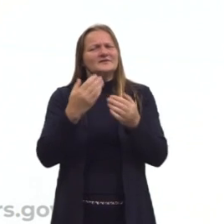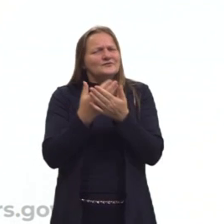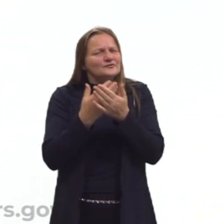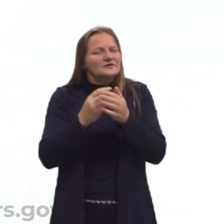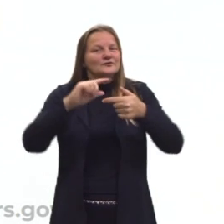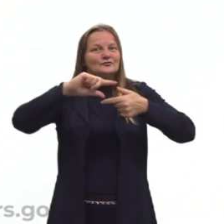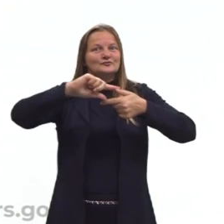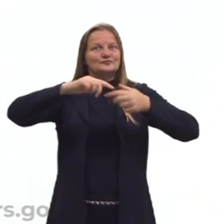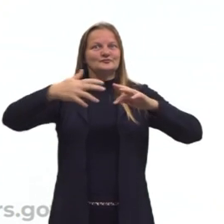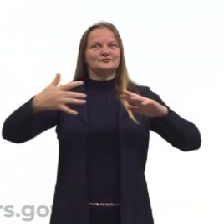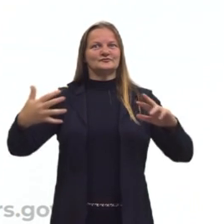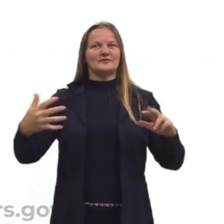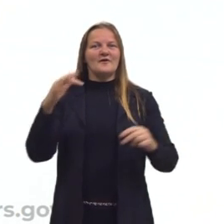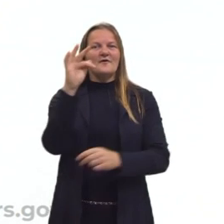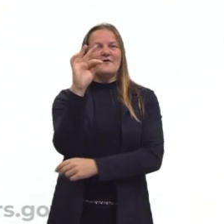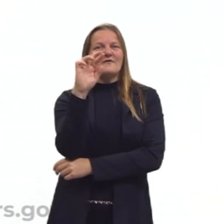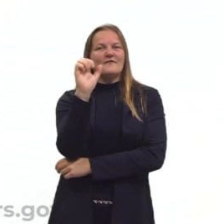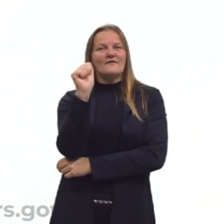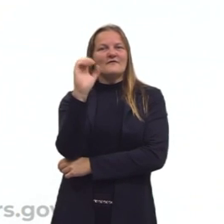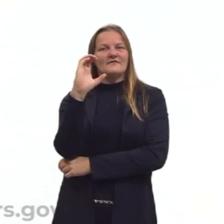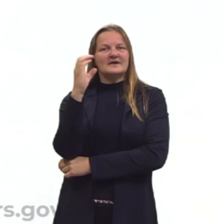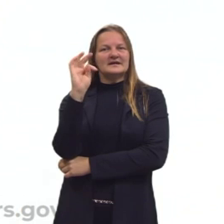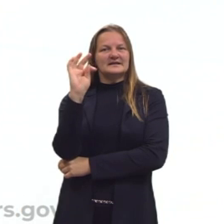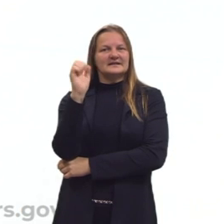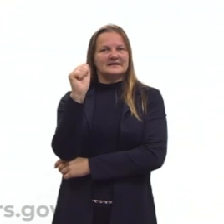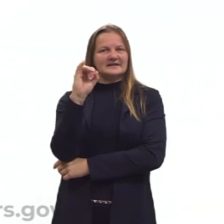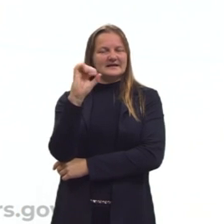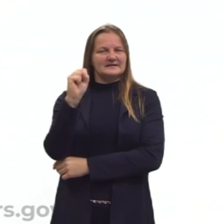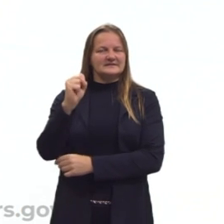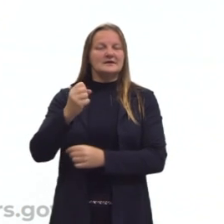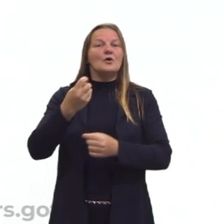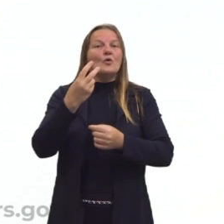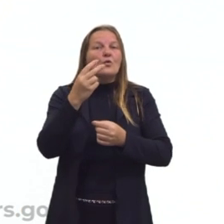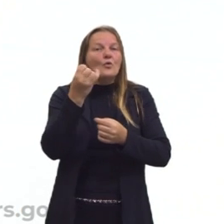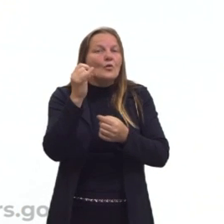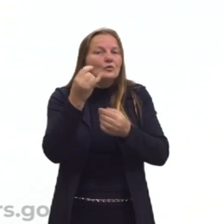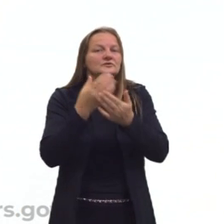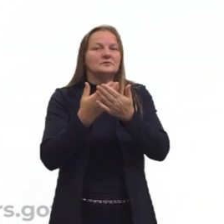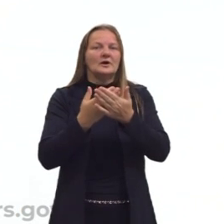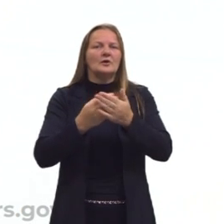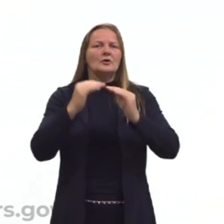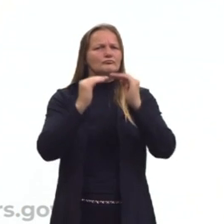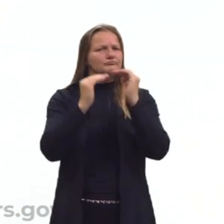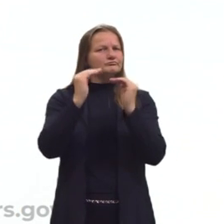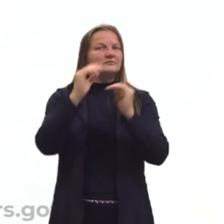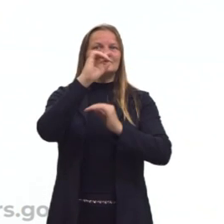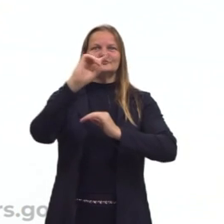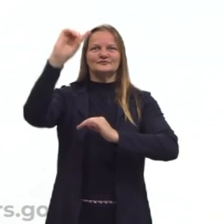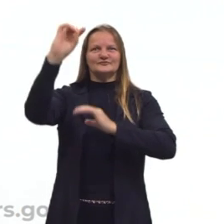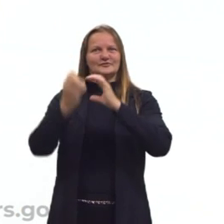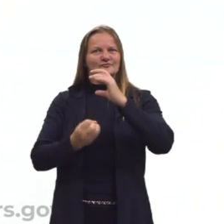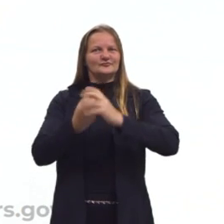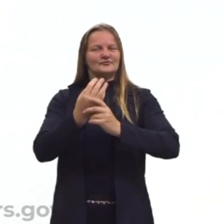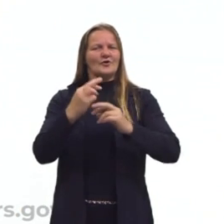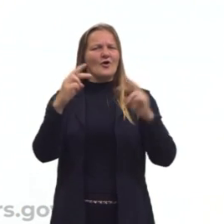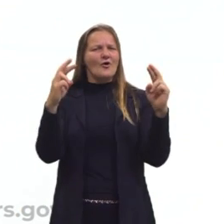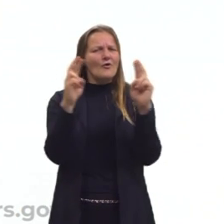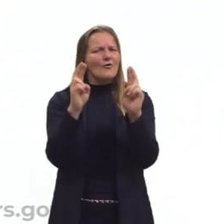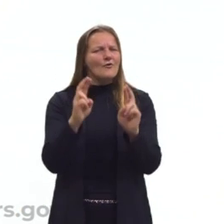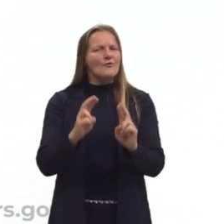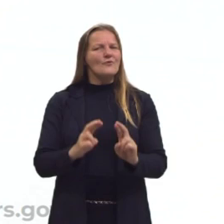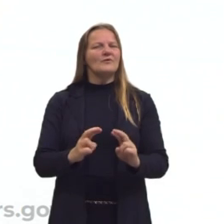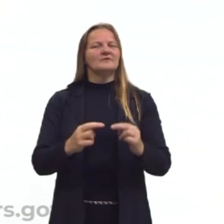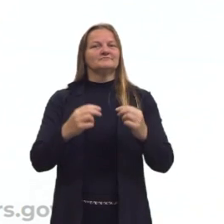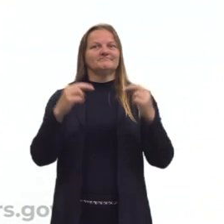a geometria dos fractais. Na última aula nós estudamos então a nossa proporção divina ou razão áurea